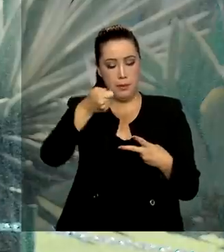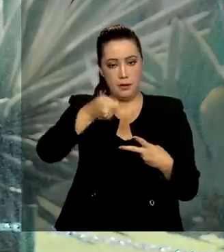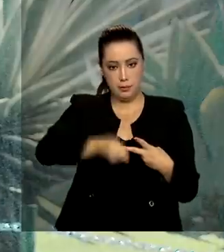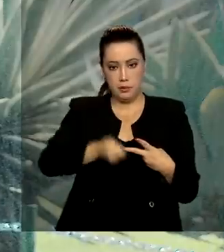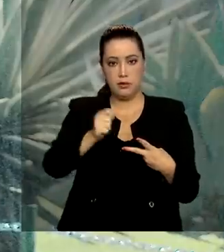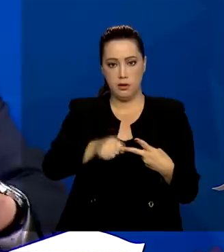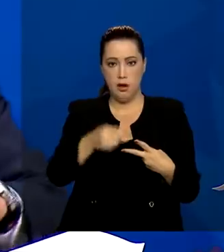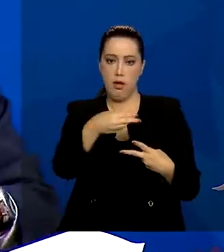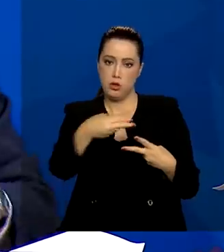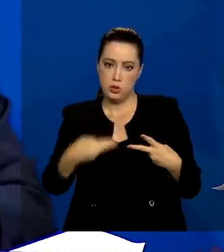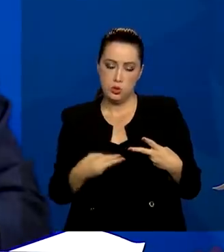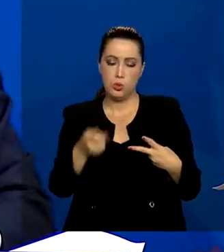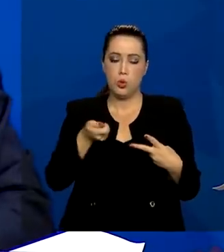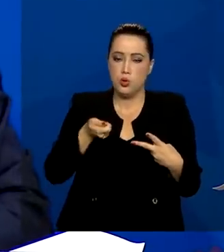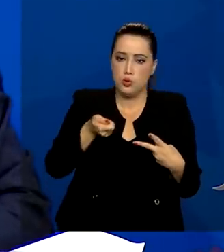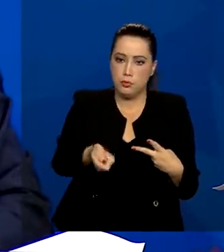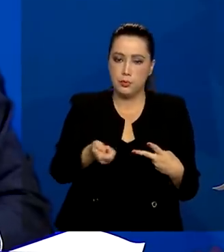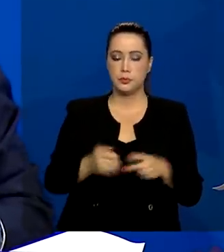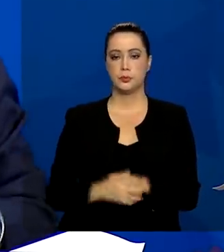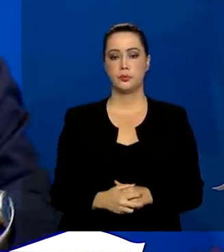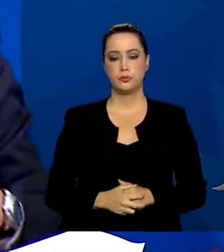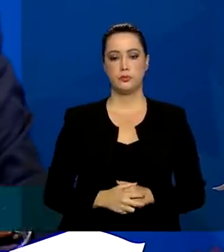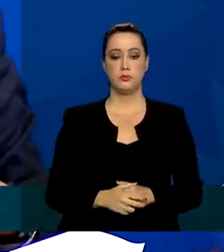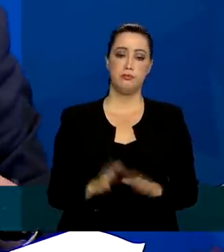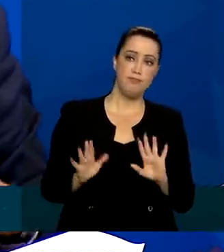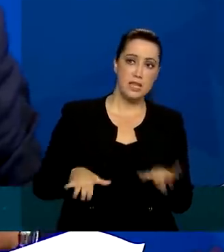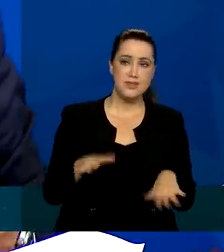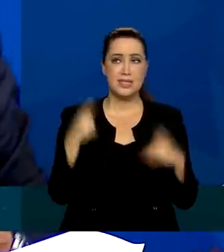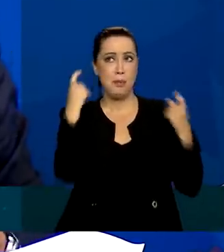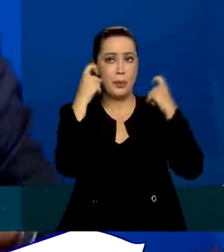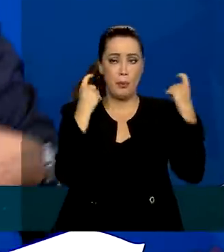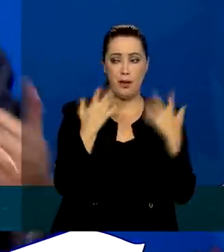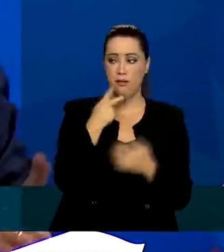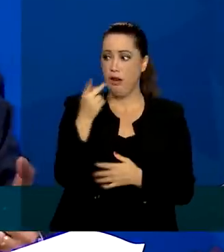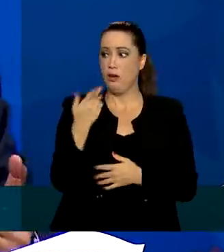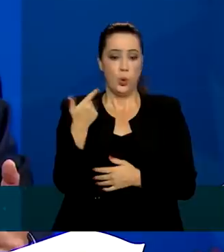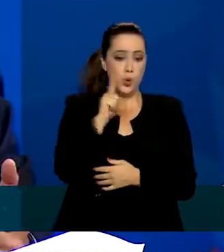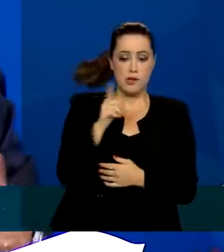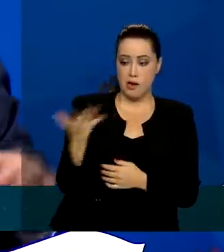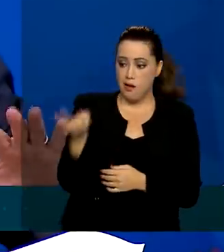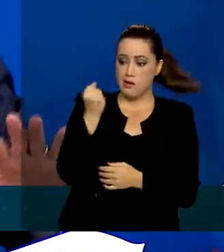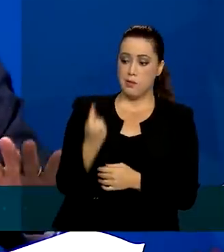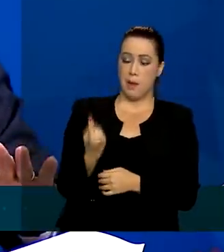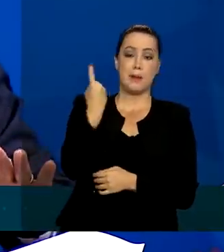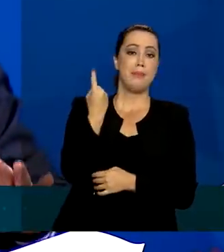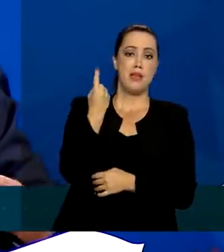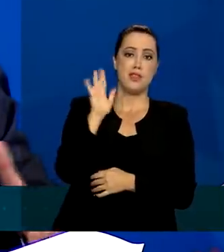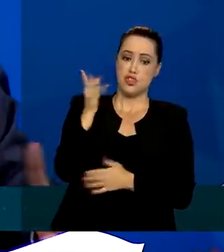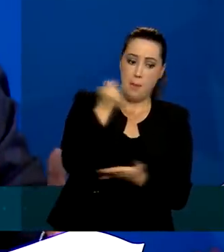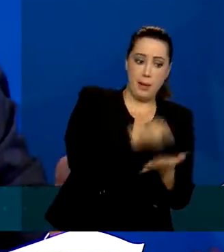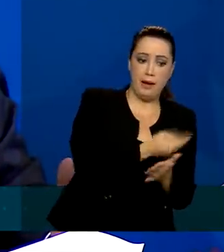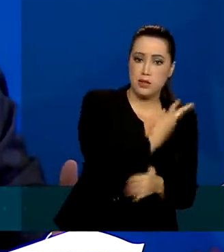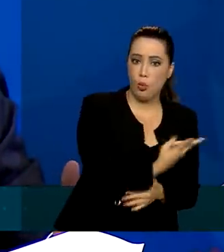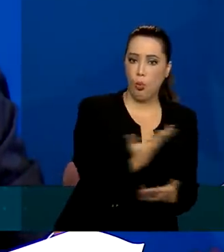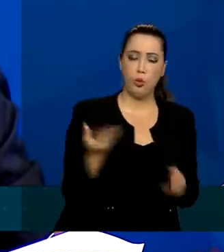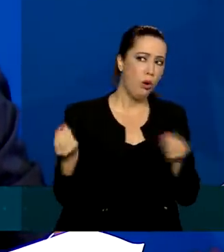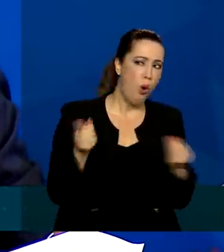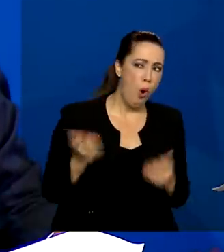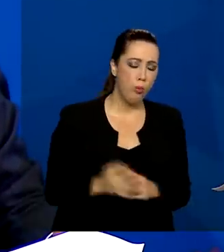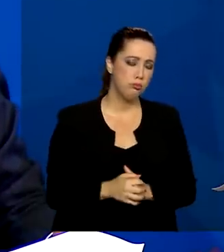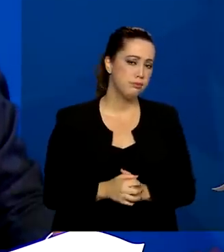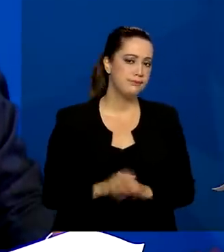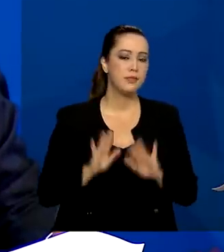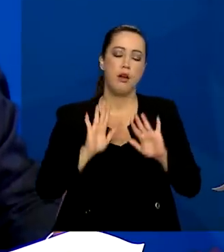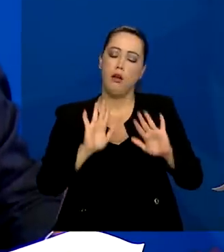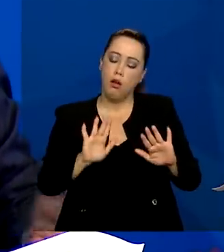ver. As pessoas ficam preocupadas. Eu não recebi a primeira ainda e já vou pagar a segunda. Calma. O presidente Bolsonaro